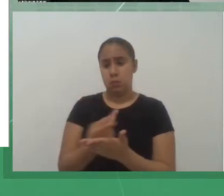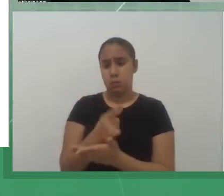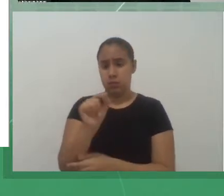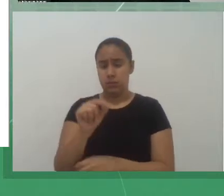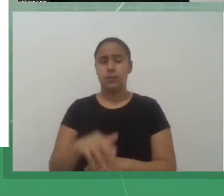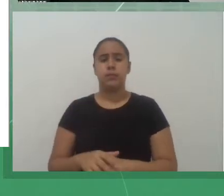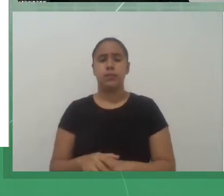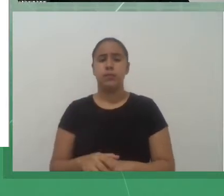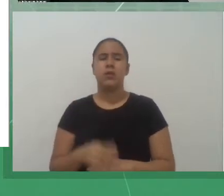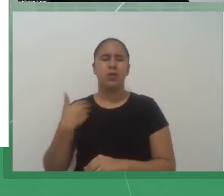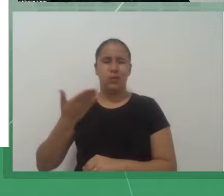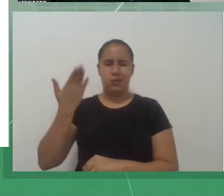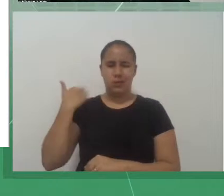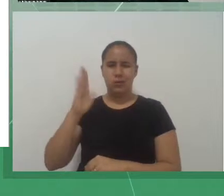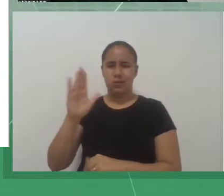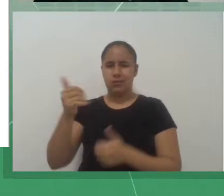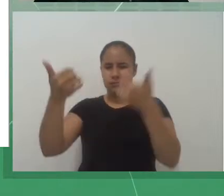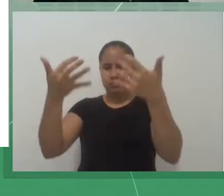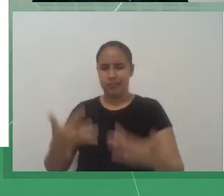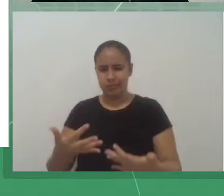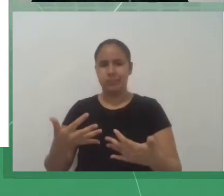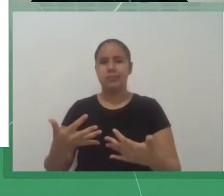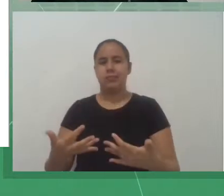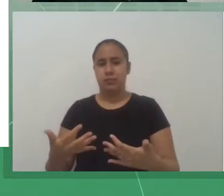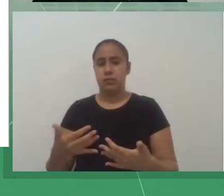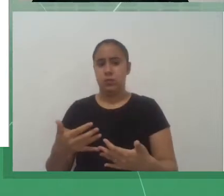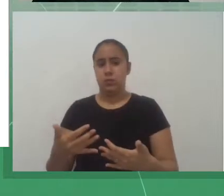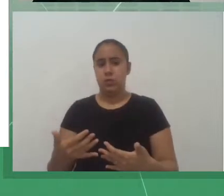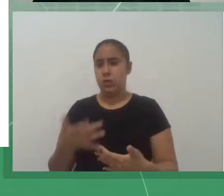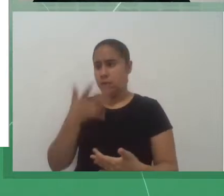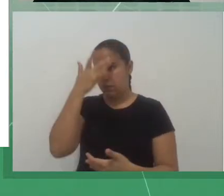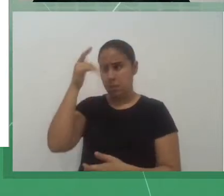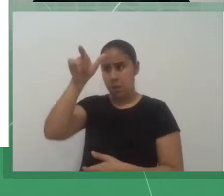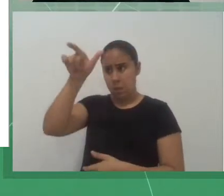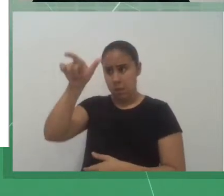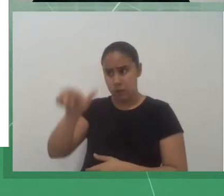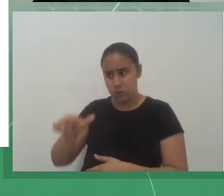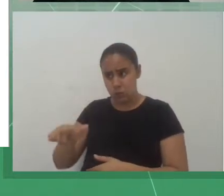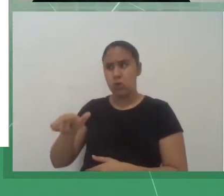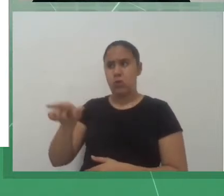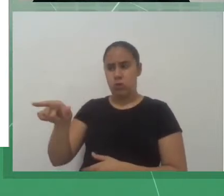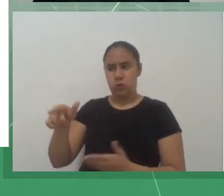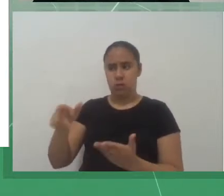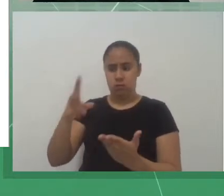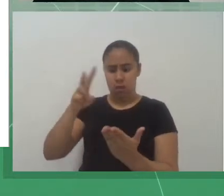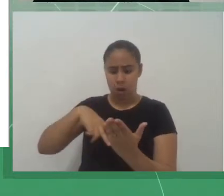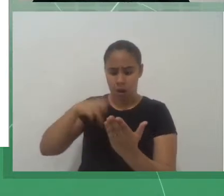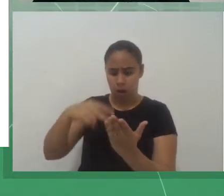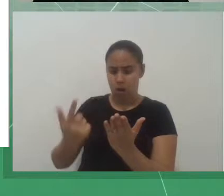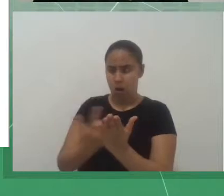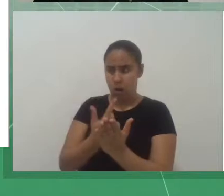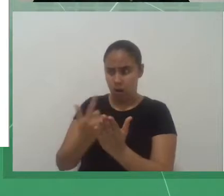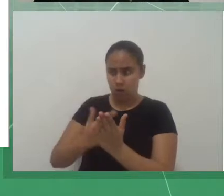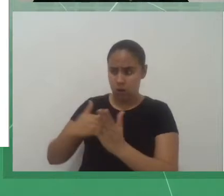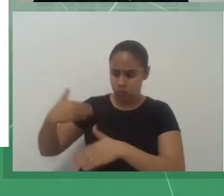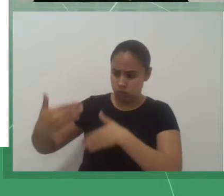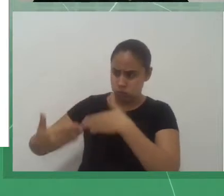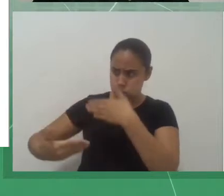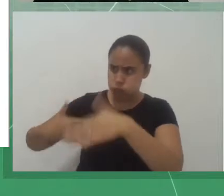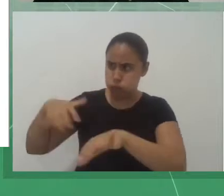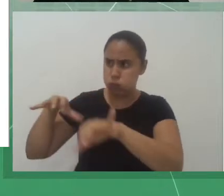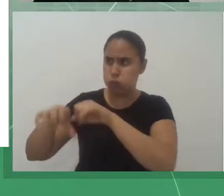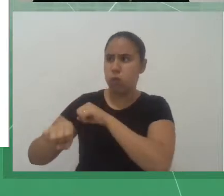É aquilo que eu já havia falado. Hoje, a formação do leitor literário, infelizmente, esbarra ali em imensas